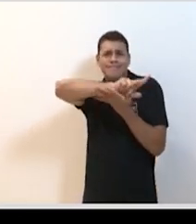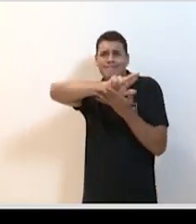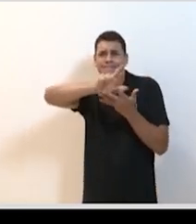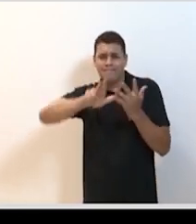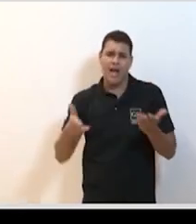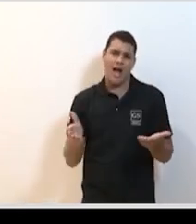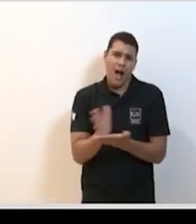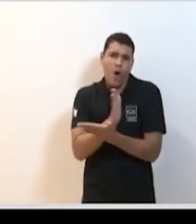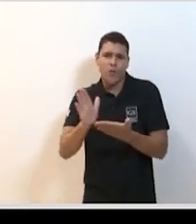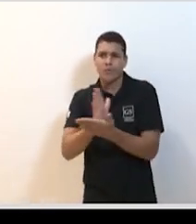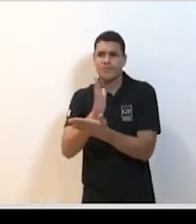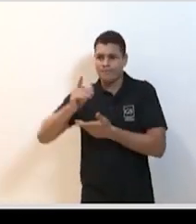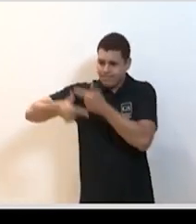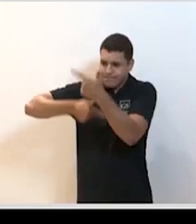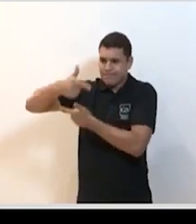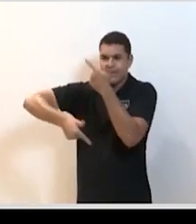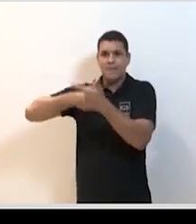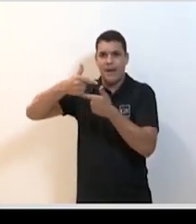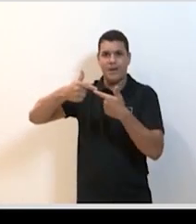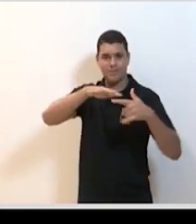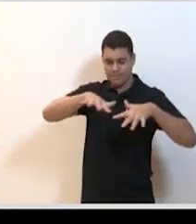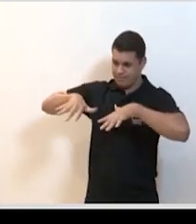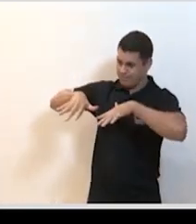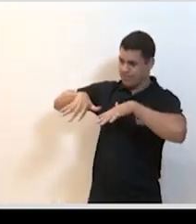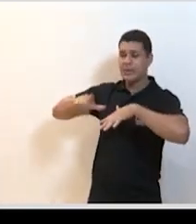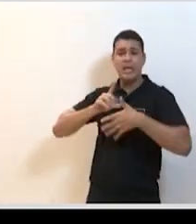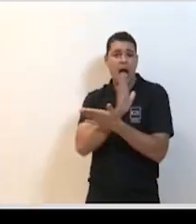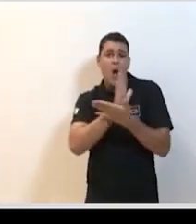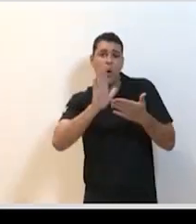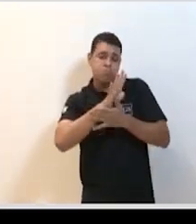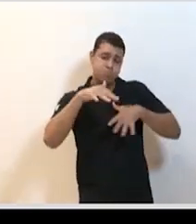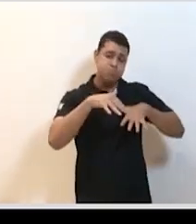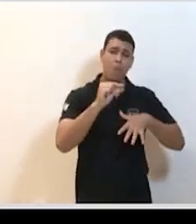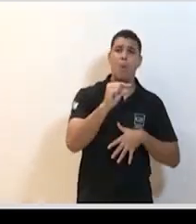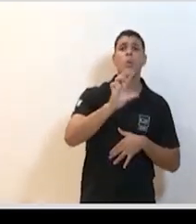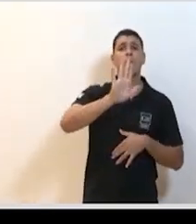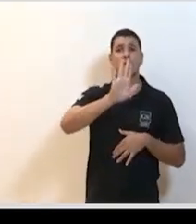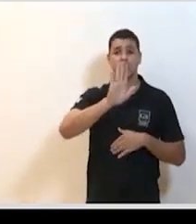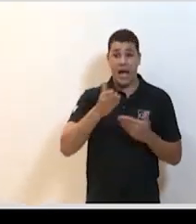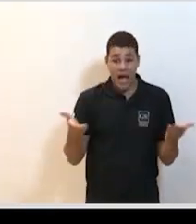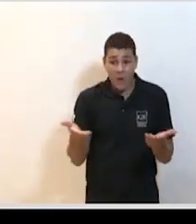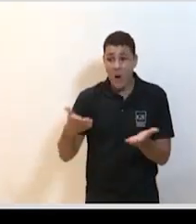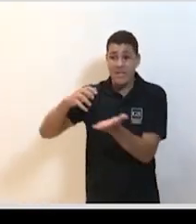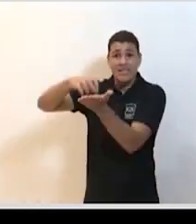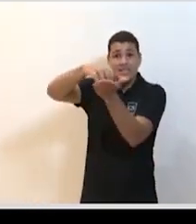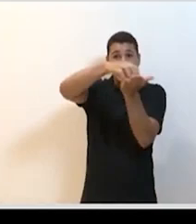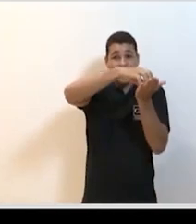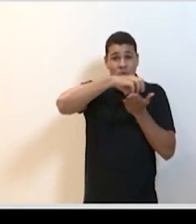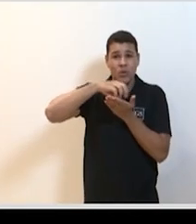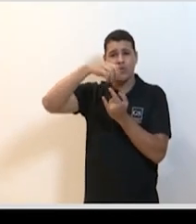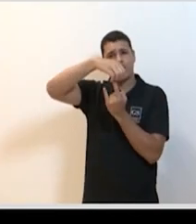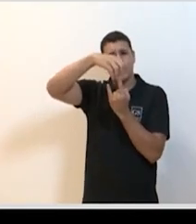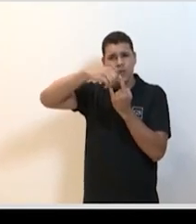momentos mas todos nós temos que perceber que essa visibilidade ela só existe